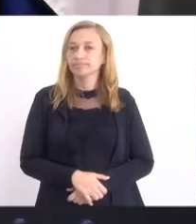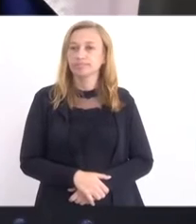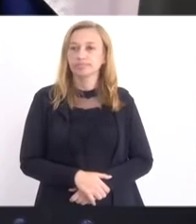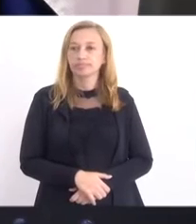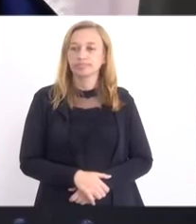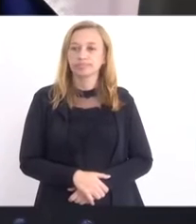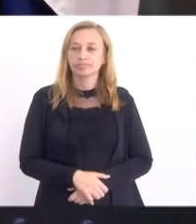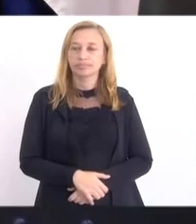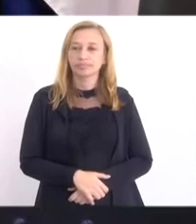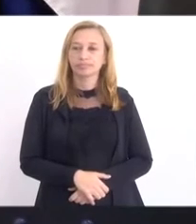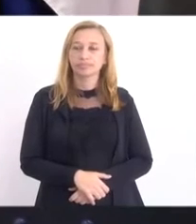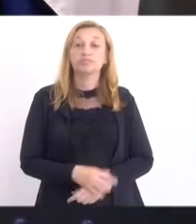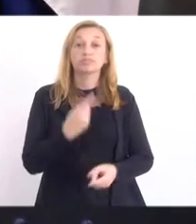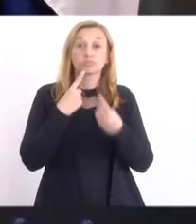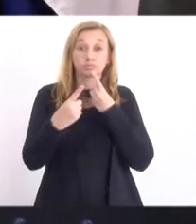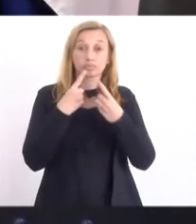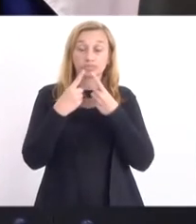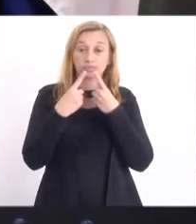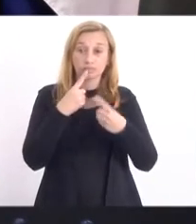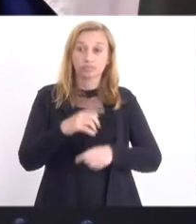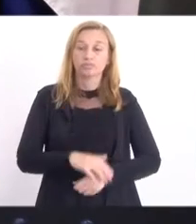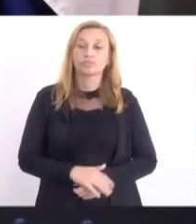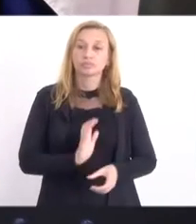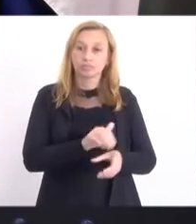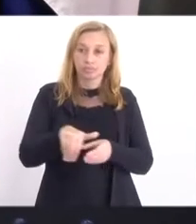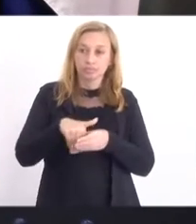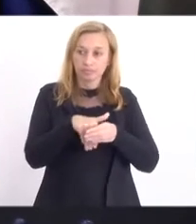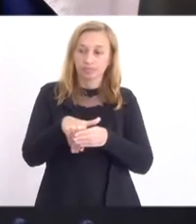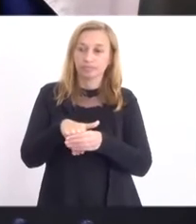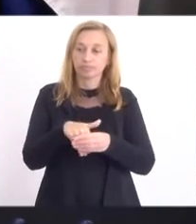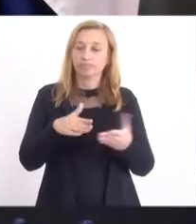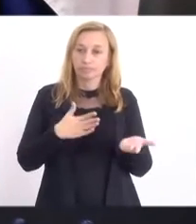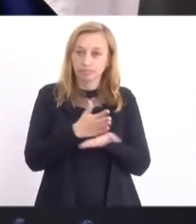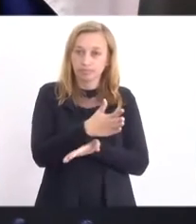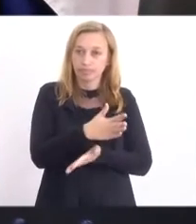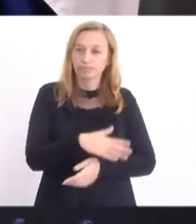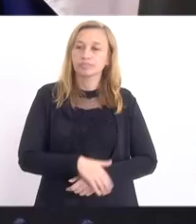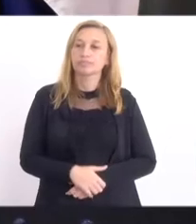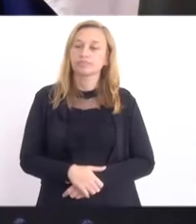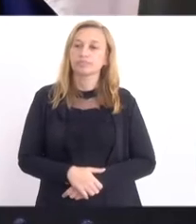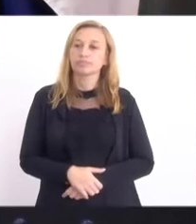Está prejudicado. discussão, em votação, aprovado.